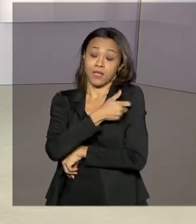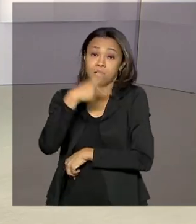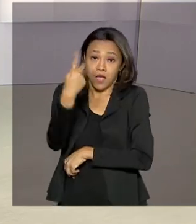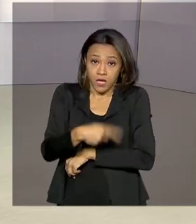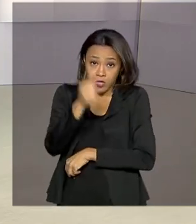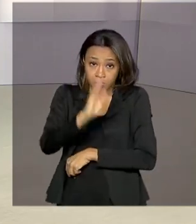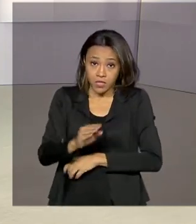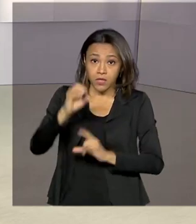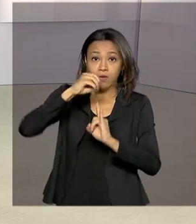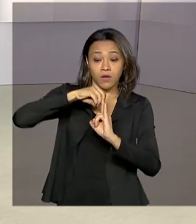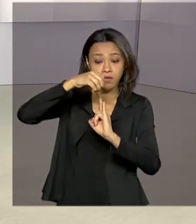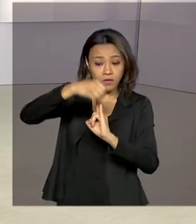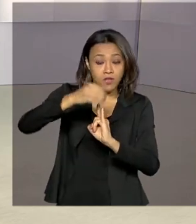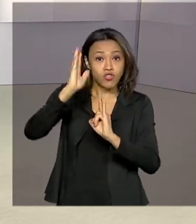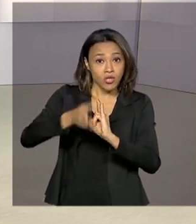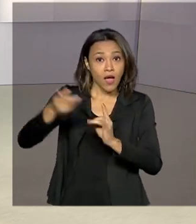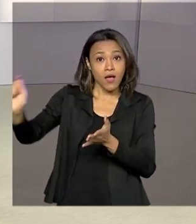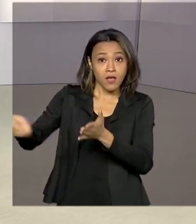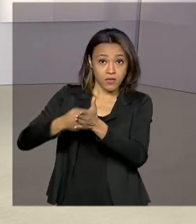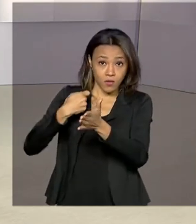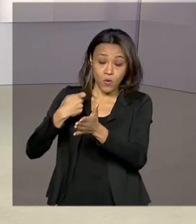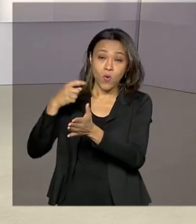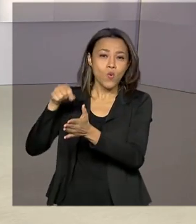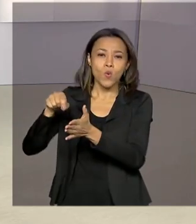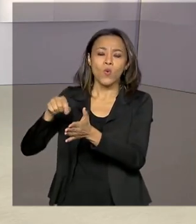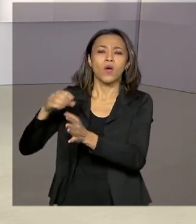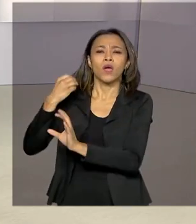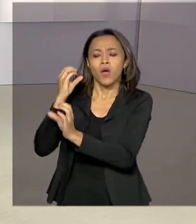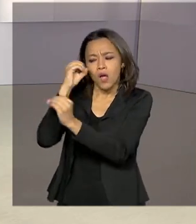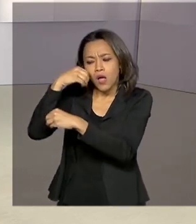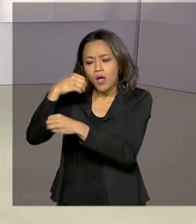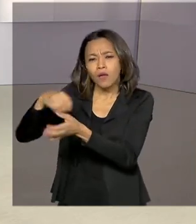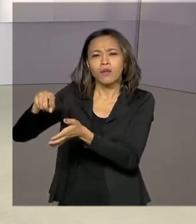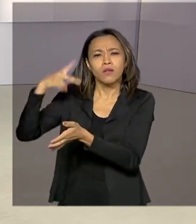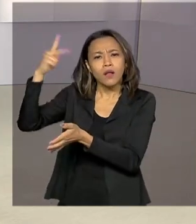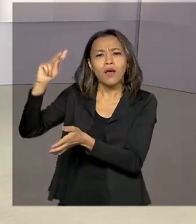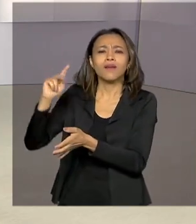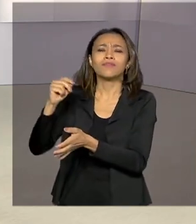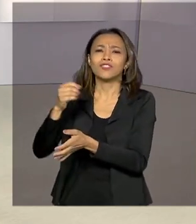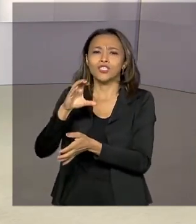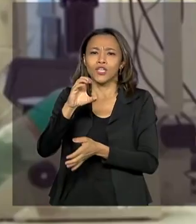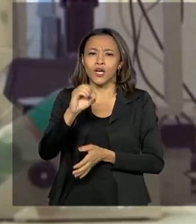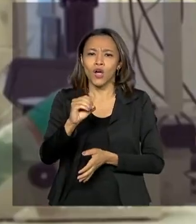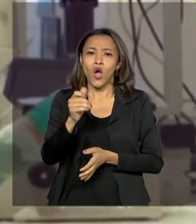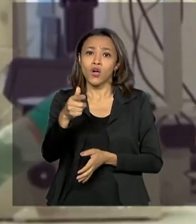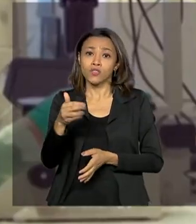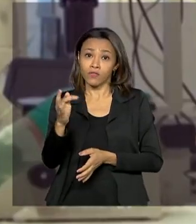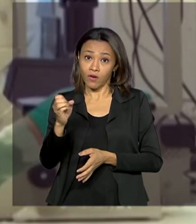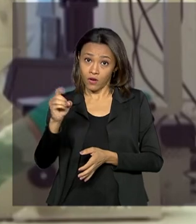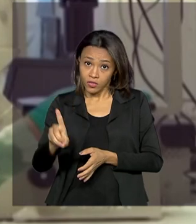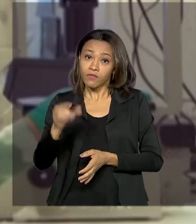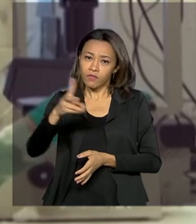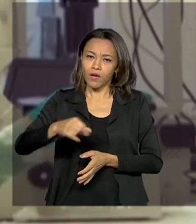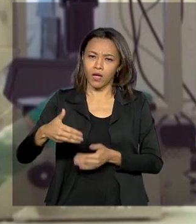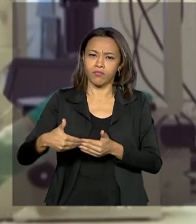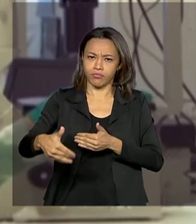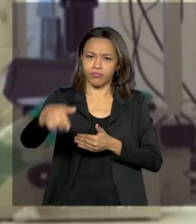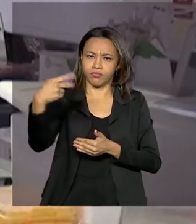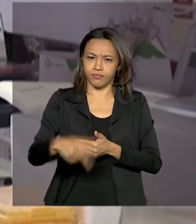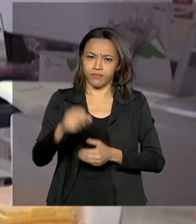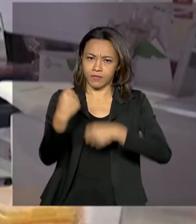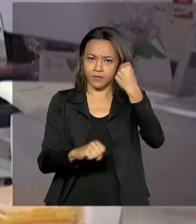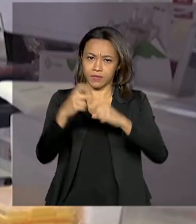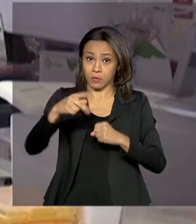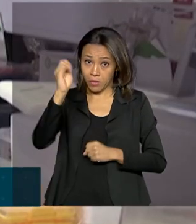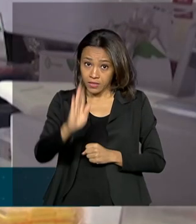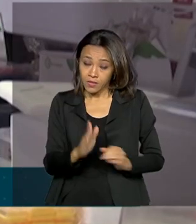já assinou o contrato com o laboratório de Oxford, também vai produzir a vacina aqui no Brasil. O contrato prevê a